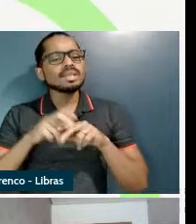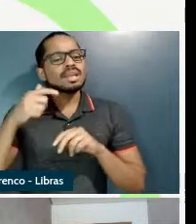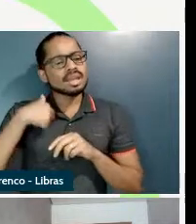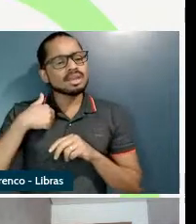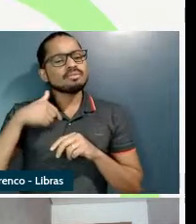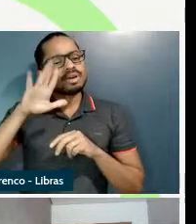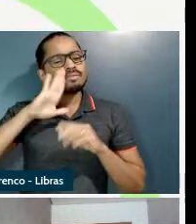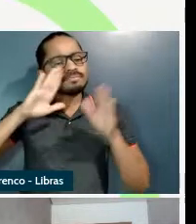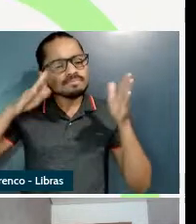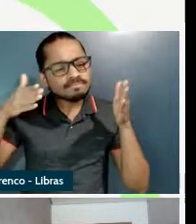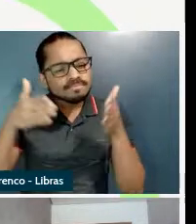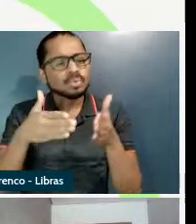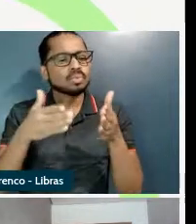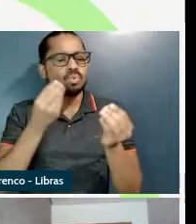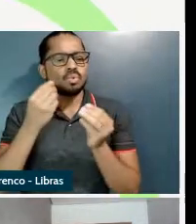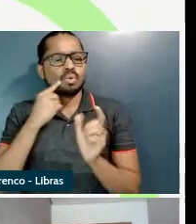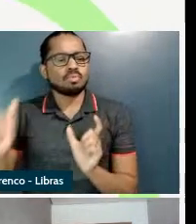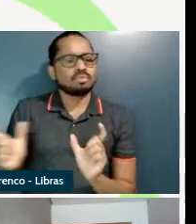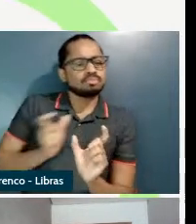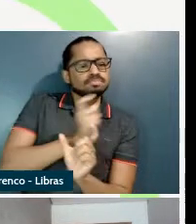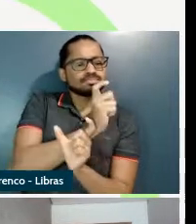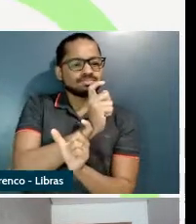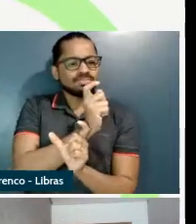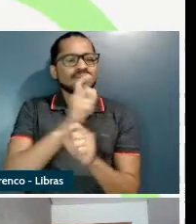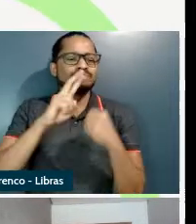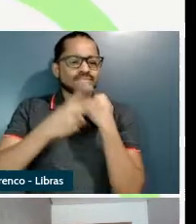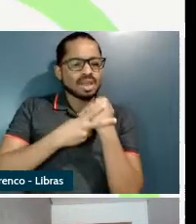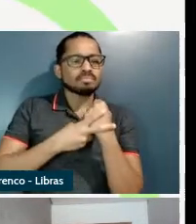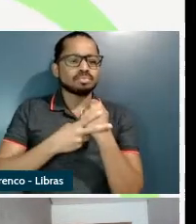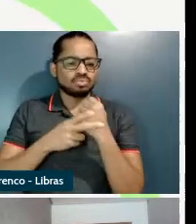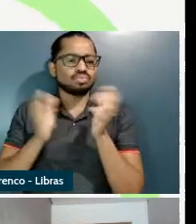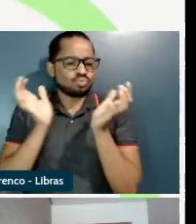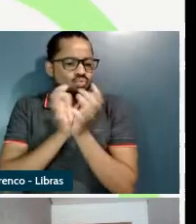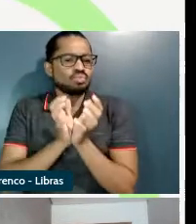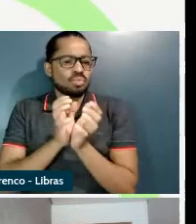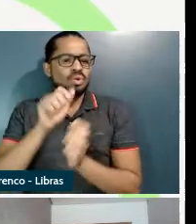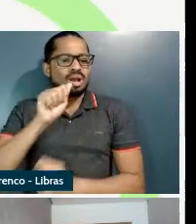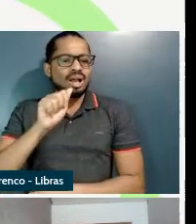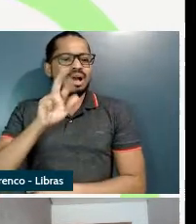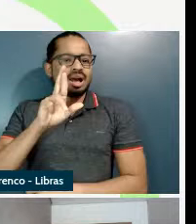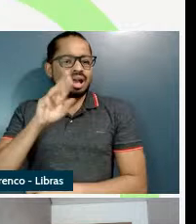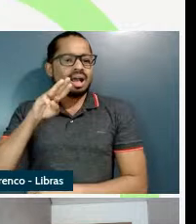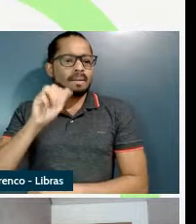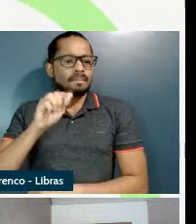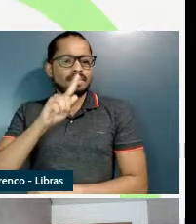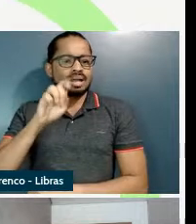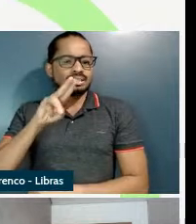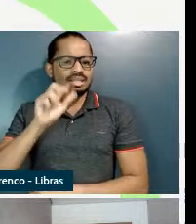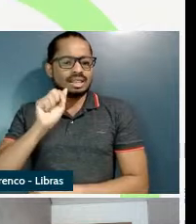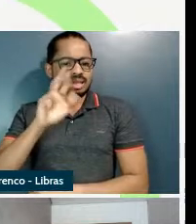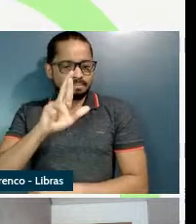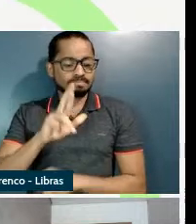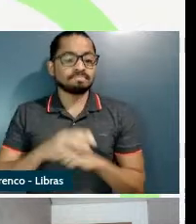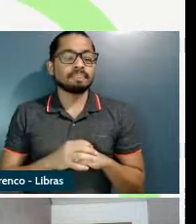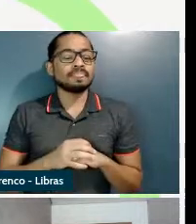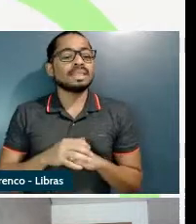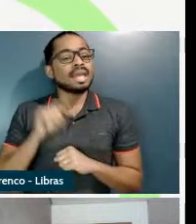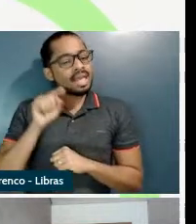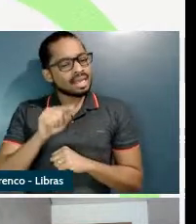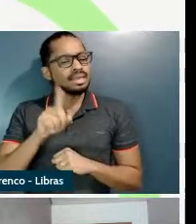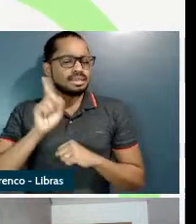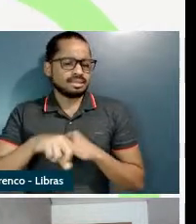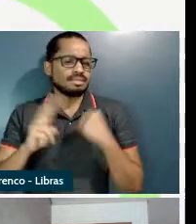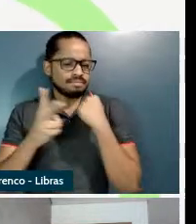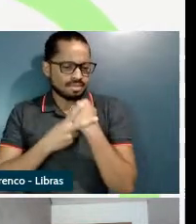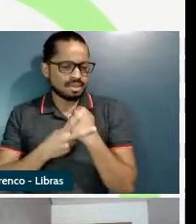com os verbos do tipo armazenar esses verbos pertencem a uma classe chamada de classe dos verbos de